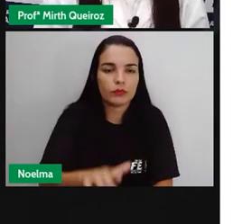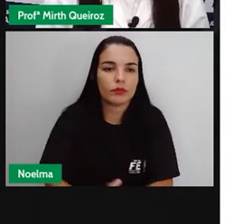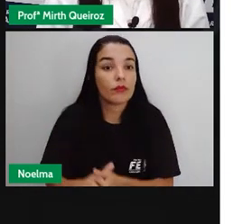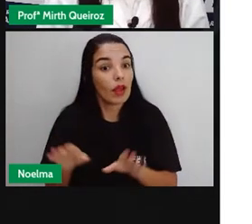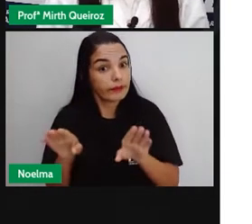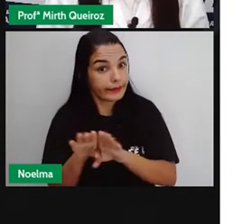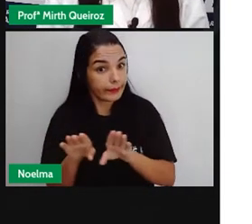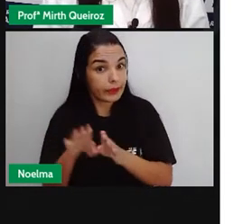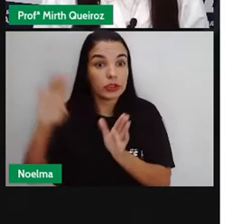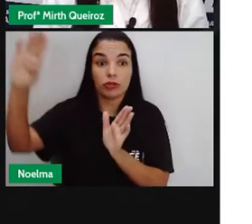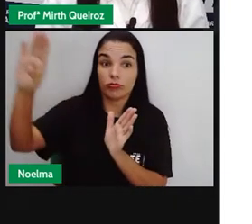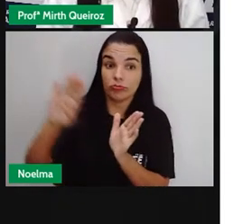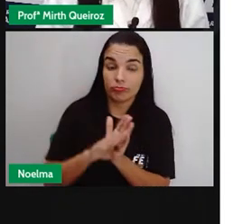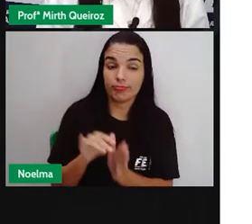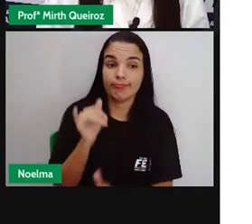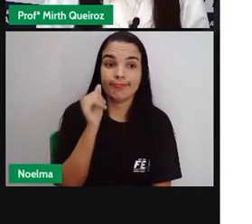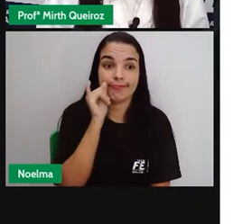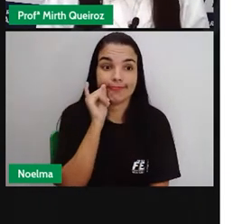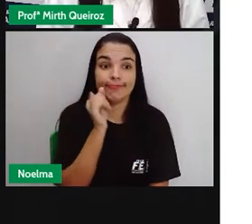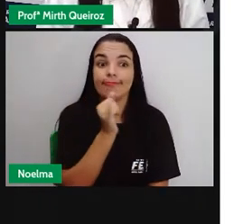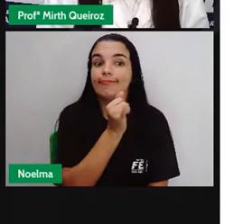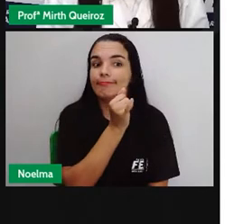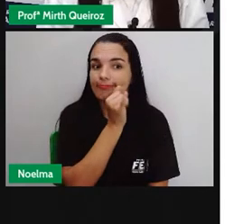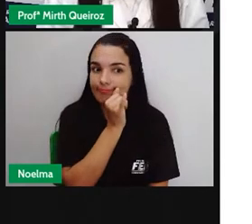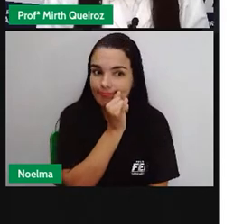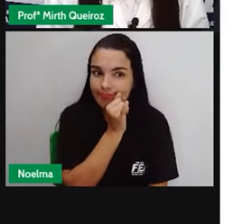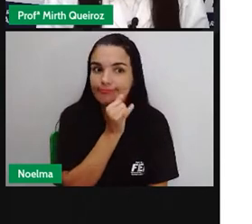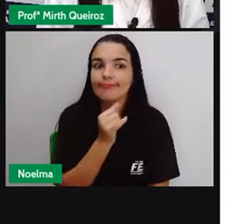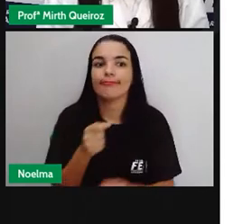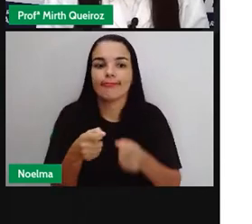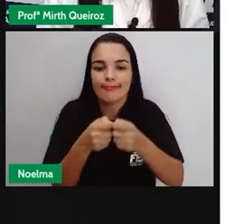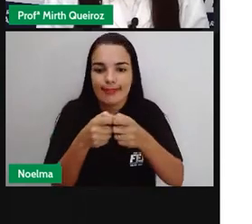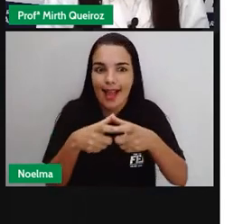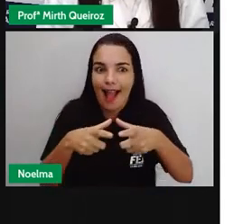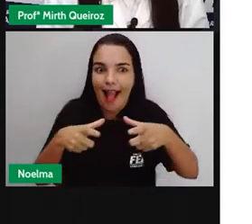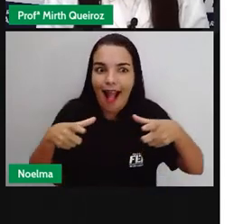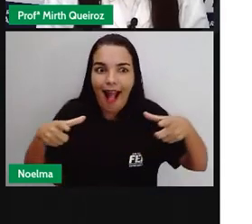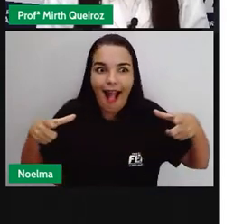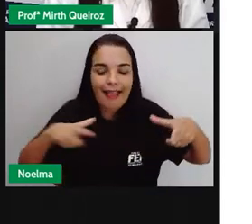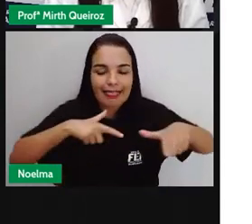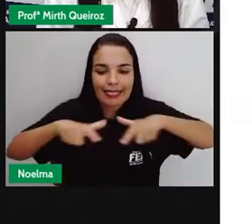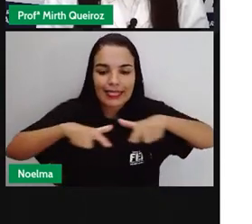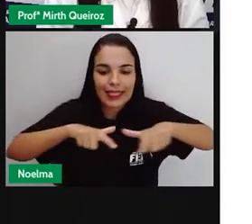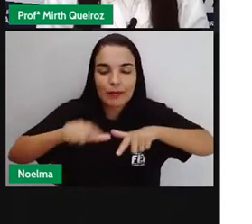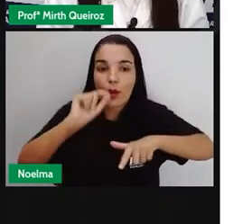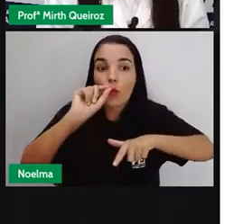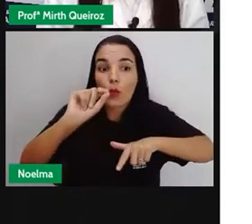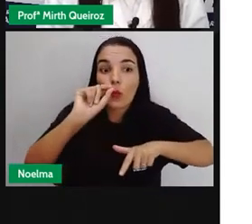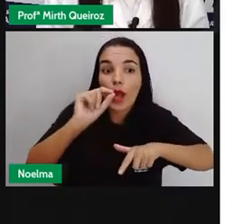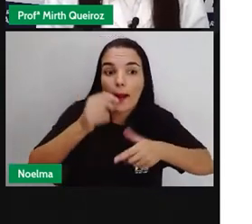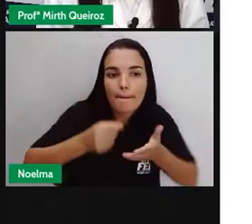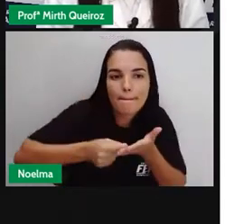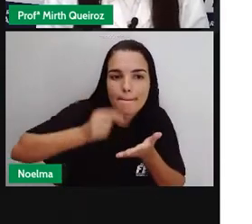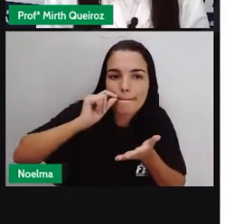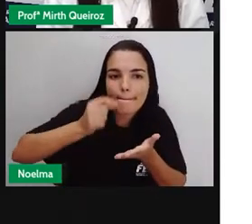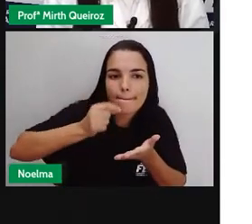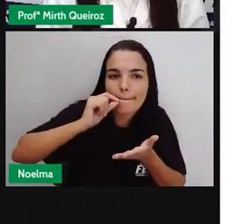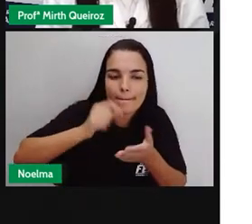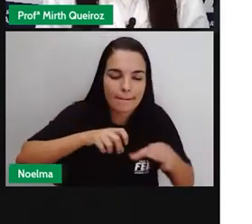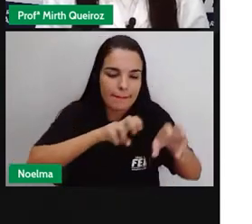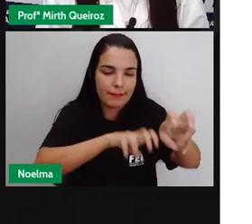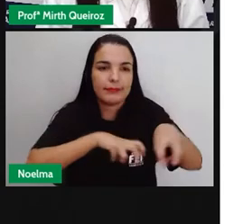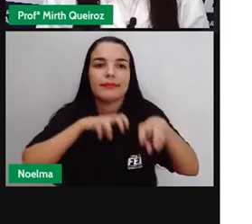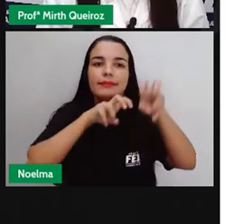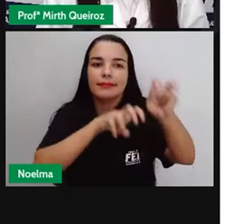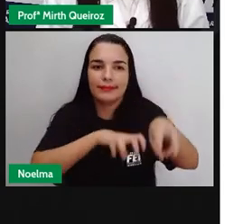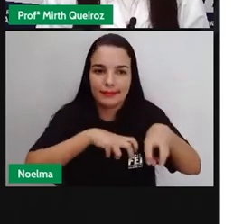Vieram também os italianos. A grande maioria veio para trabalhar nas lavouras de café de São Paulo. Alguns foram para